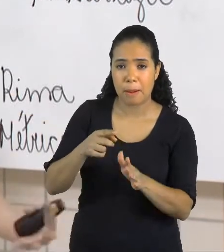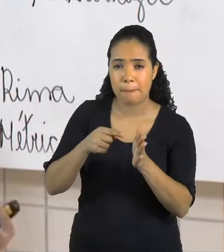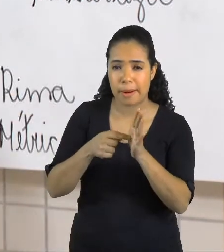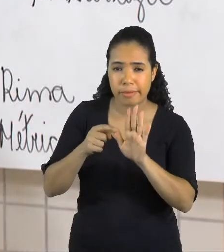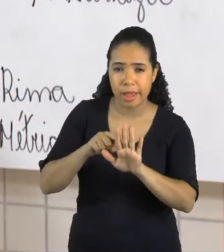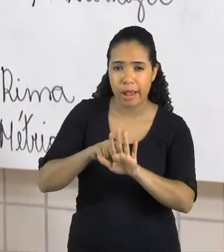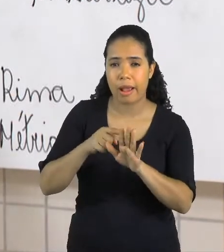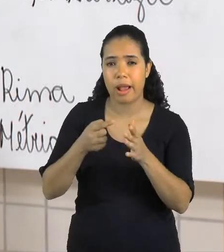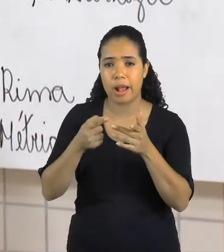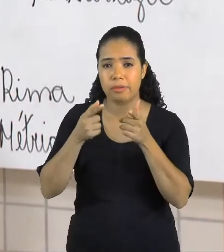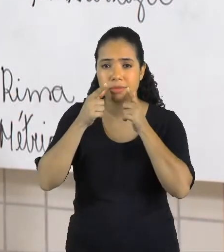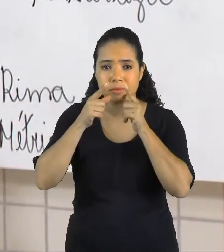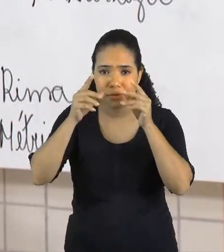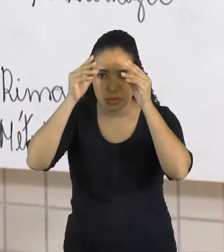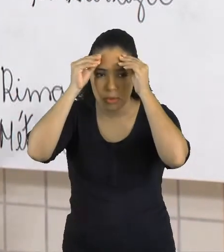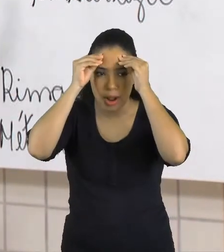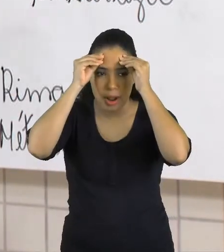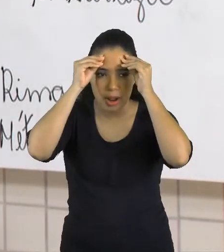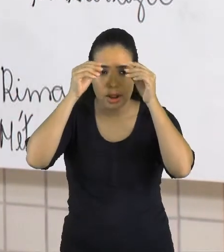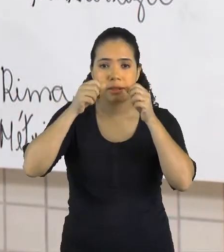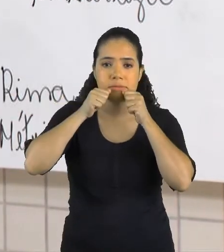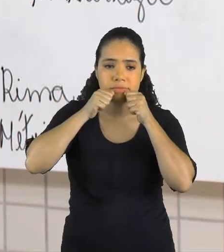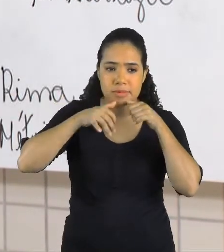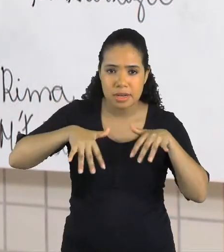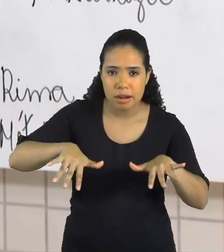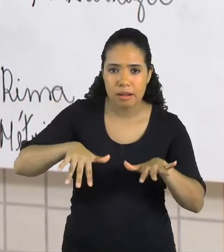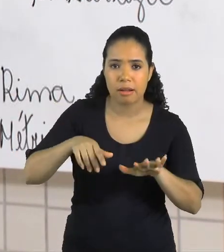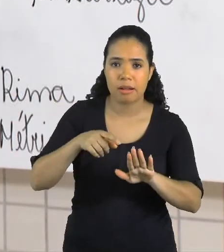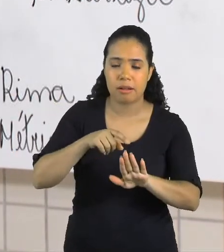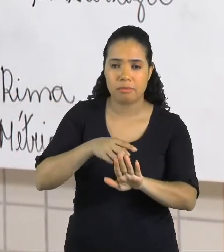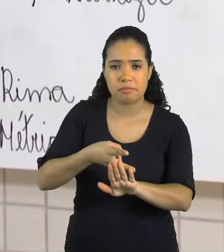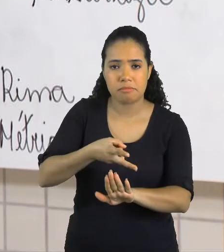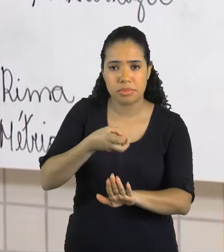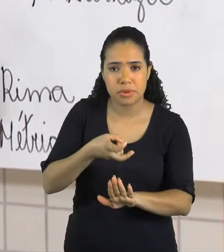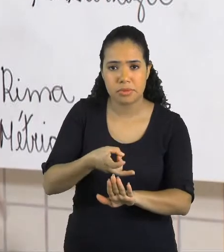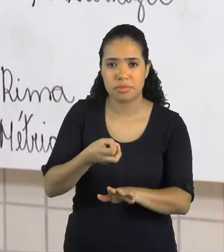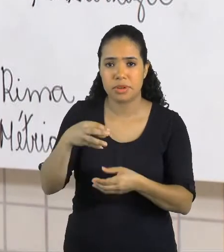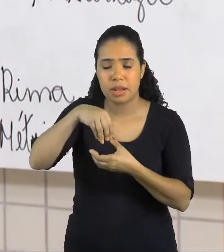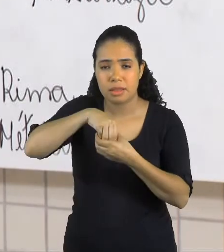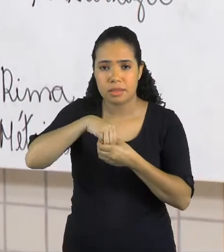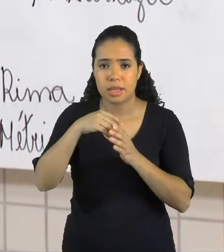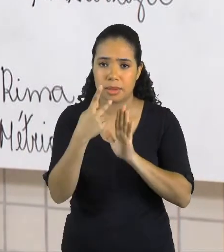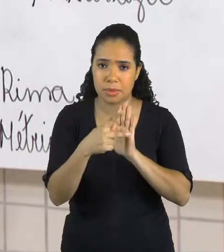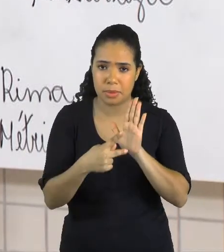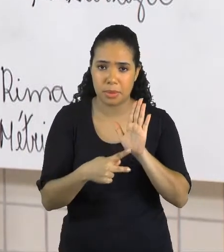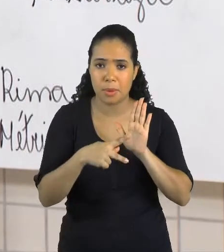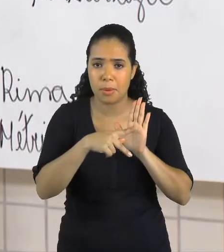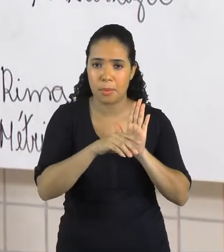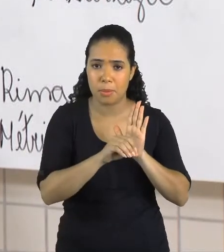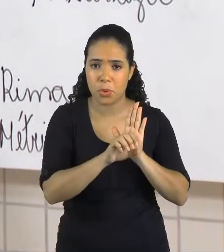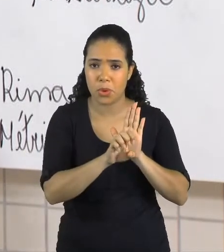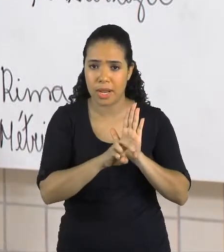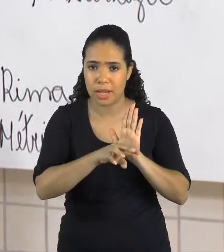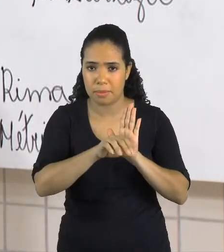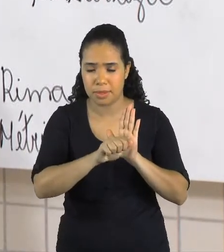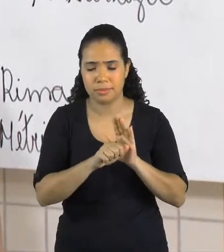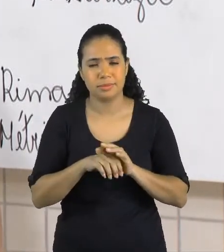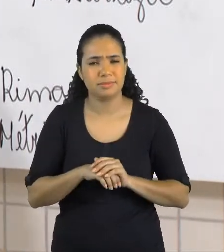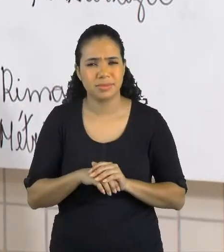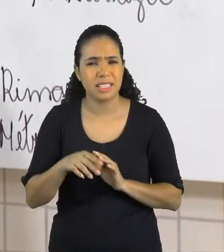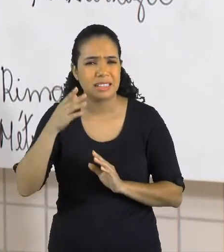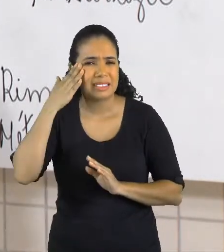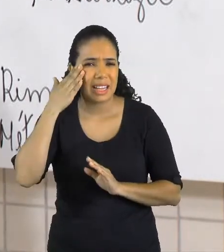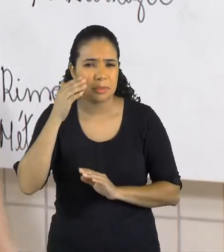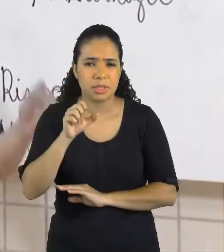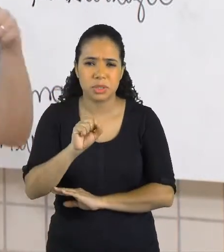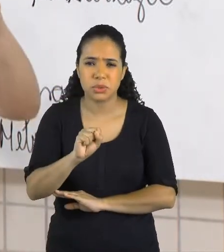de linguagens. E esse tipo de linguagem é presente no poema. E o soneto? Já ouviram falar no